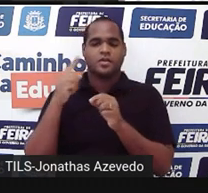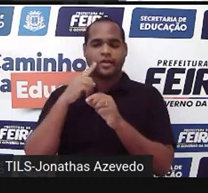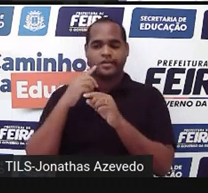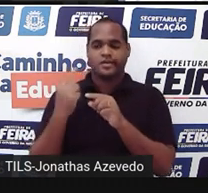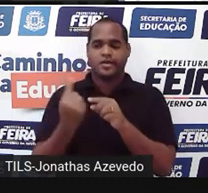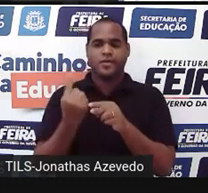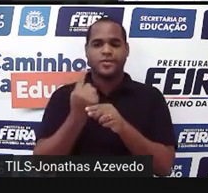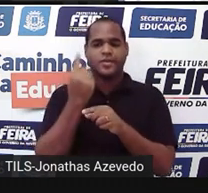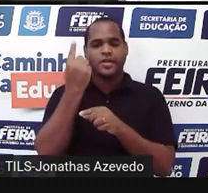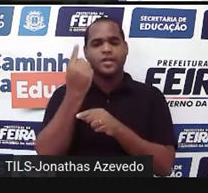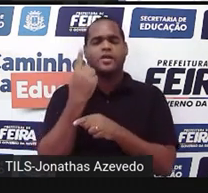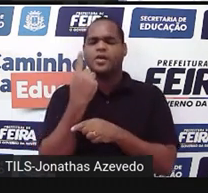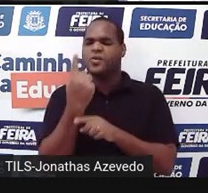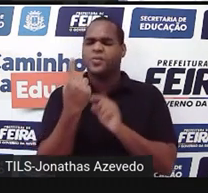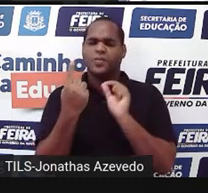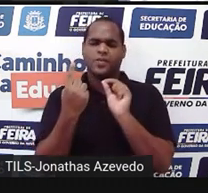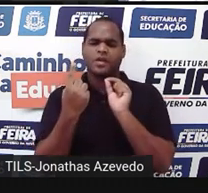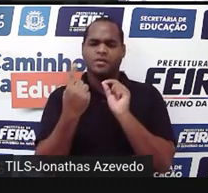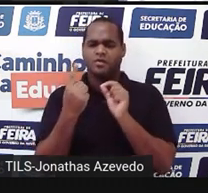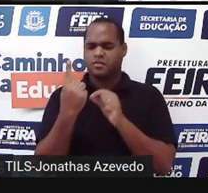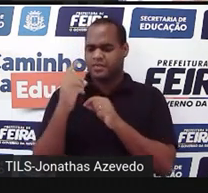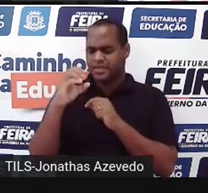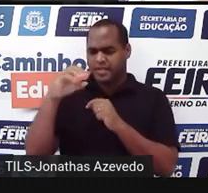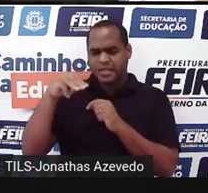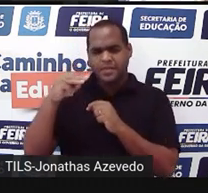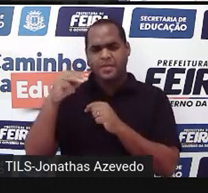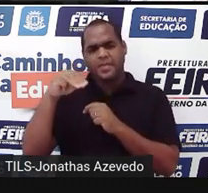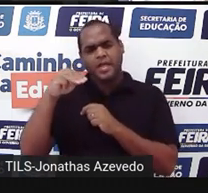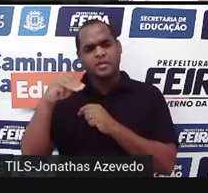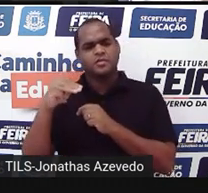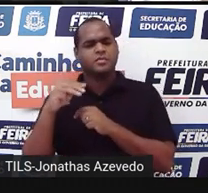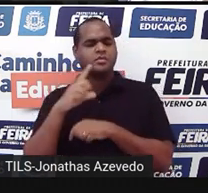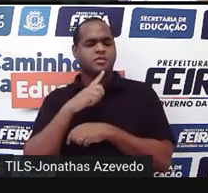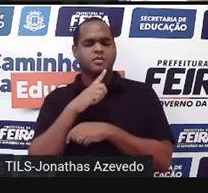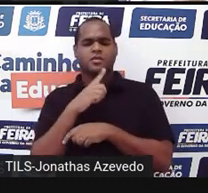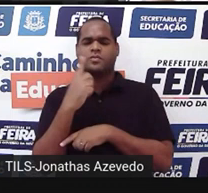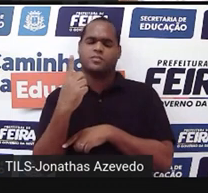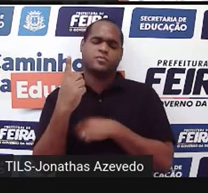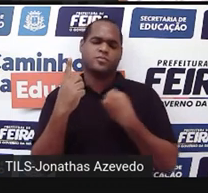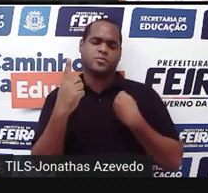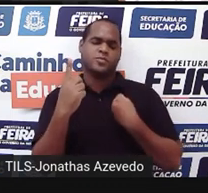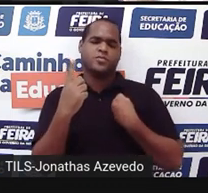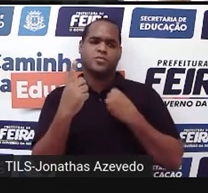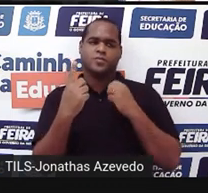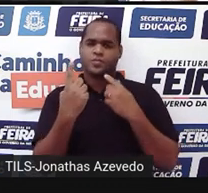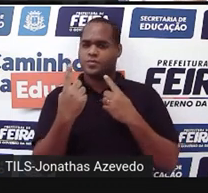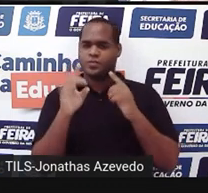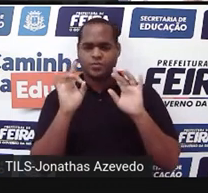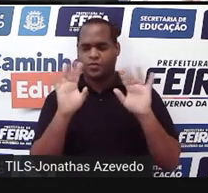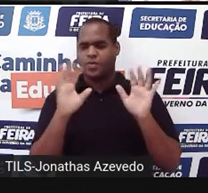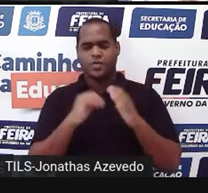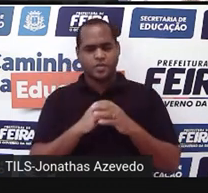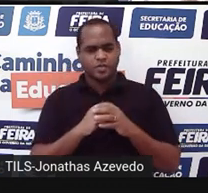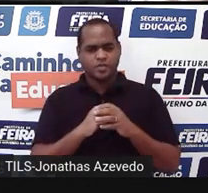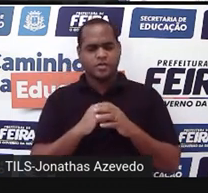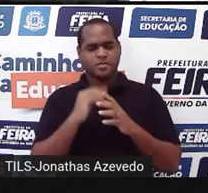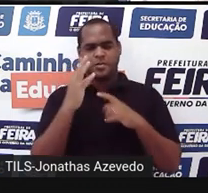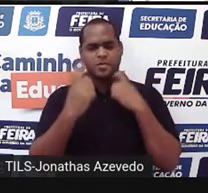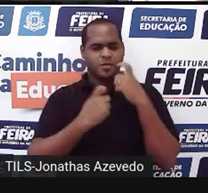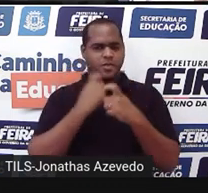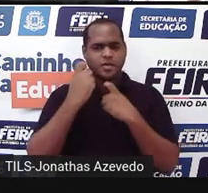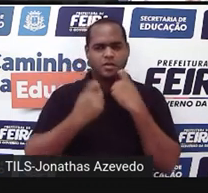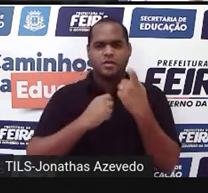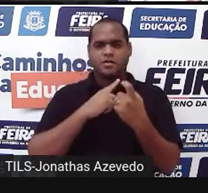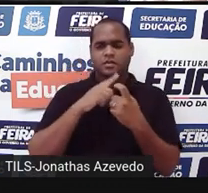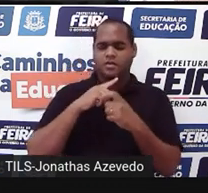altura é um. Mas é um o professor? Um centímetro, um metro? Não, a gente vai ficar só com um. Aqui a gente não vai se preocupar com a